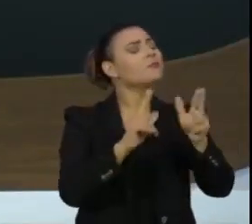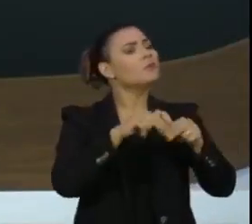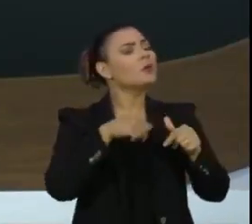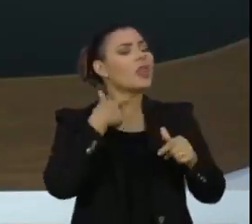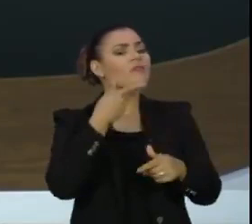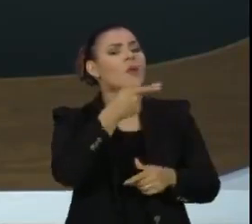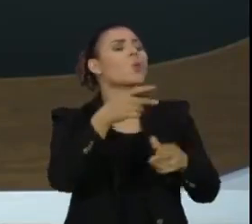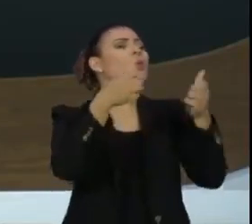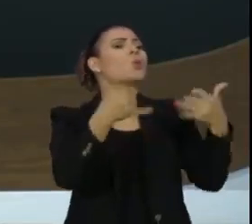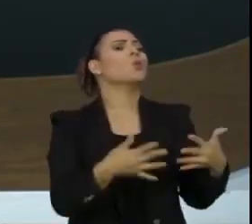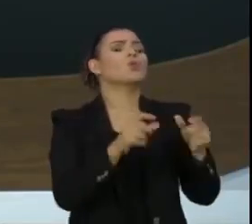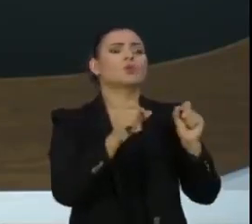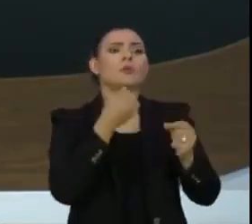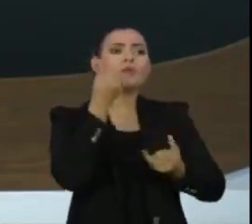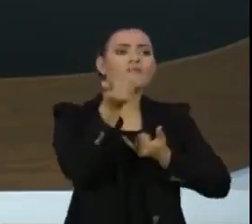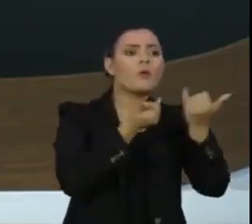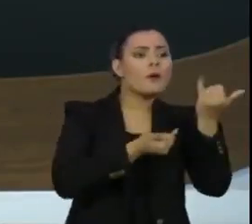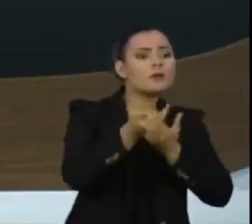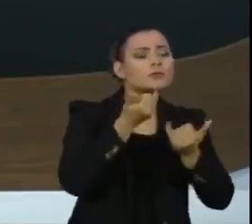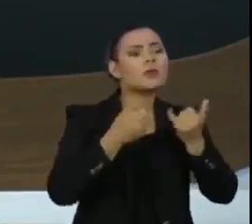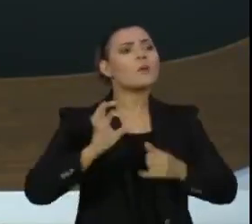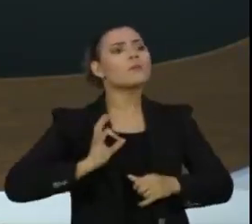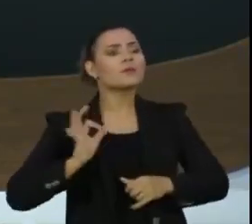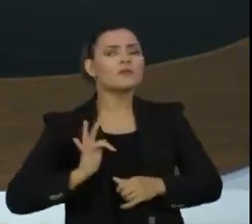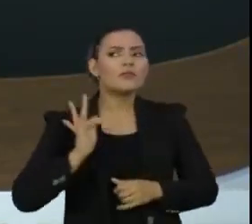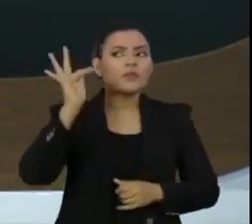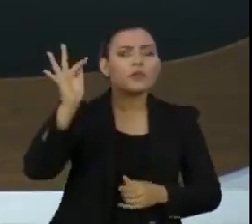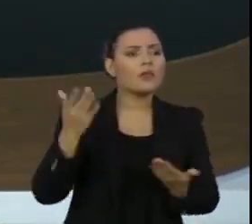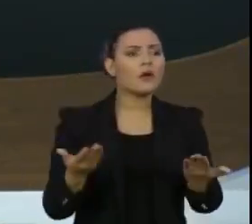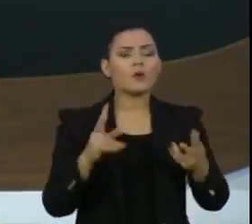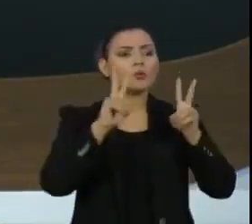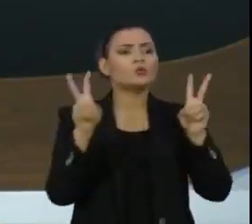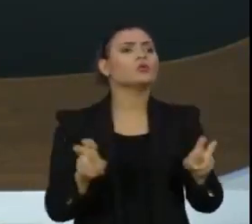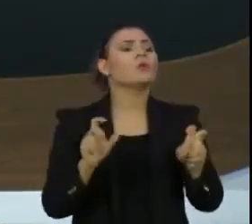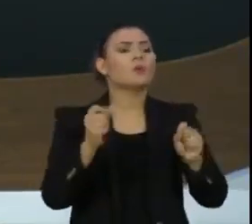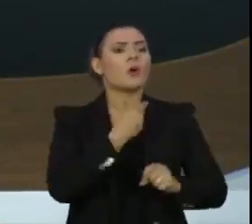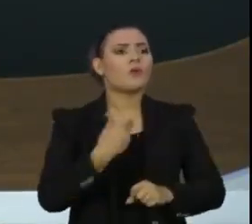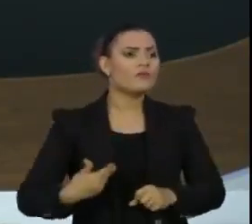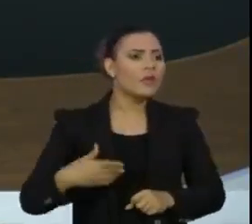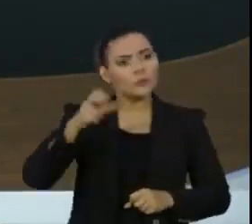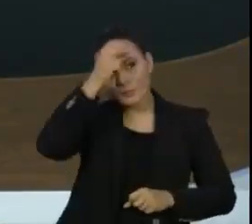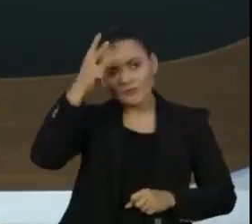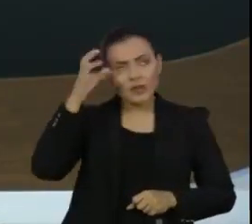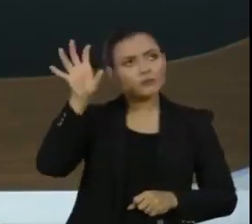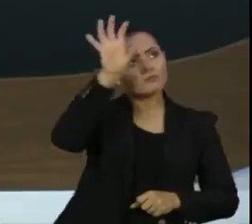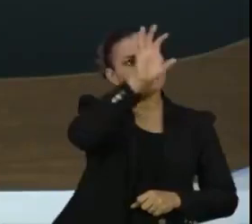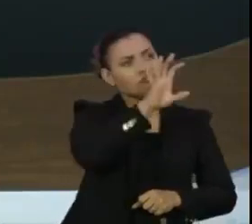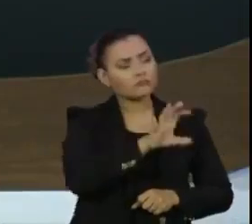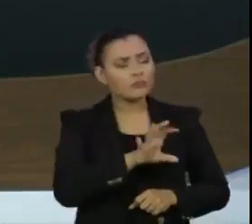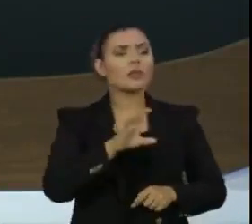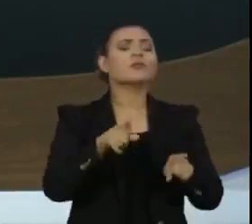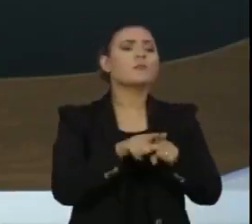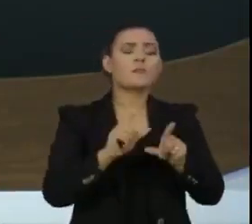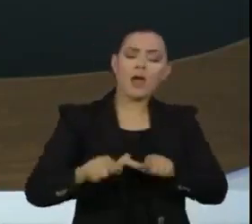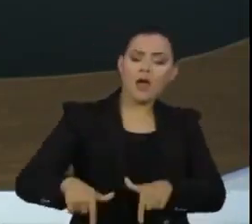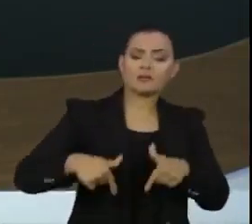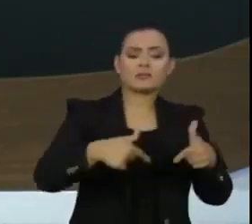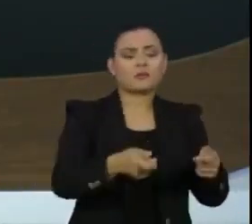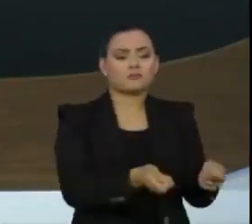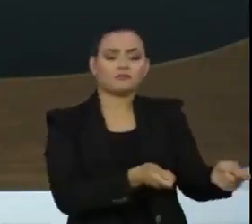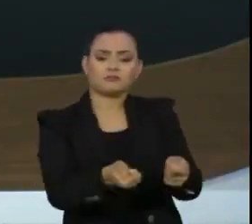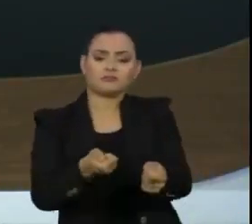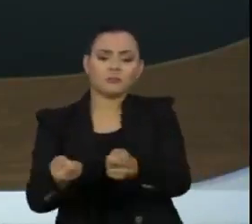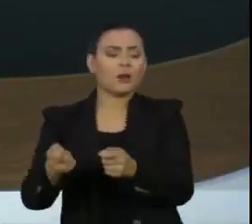que pediu informações à Polícia Federal a respeito de governadores e prefeitos e do uso de